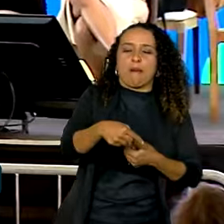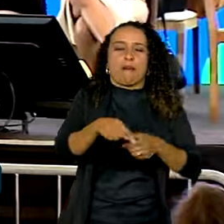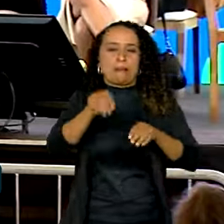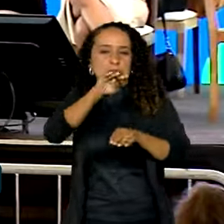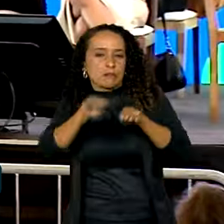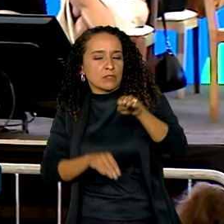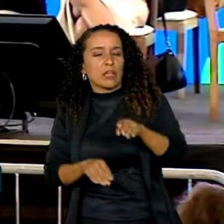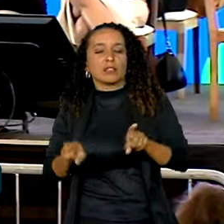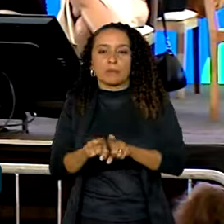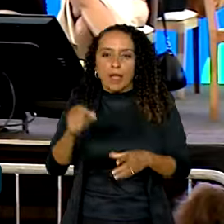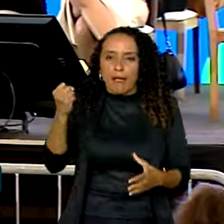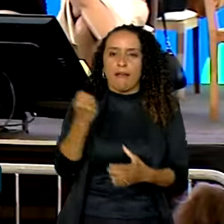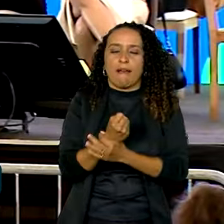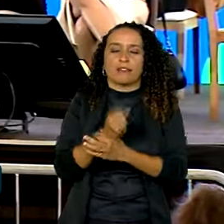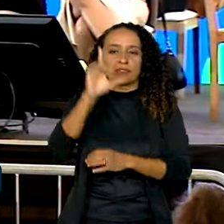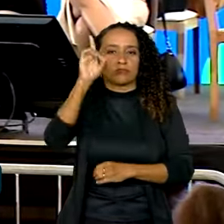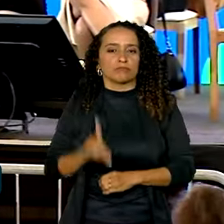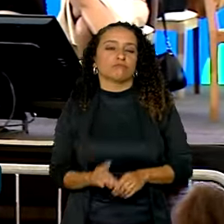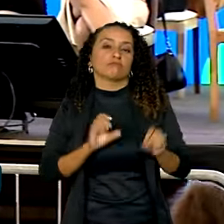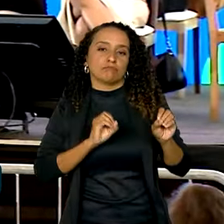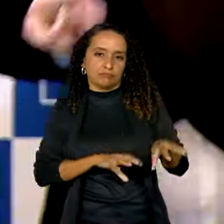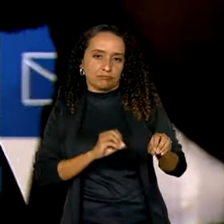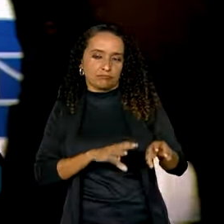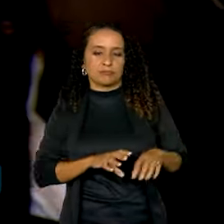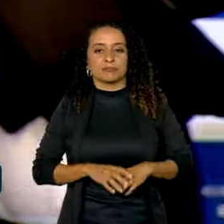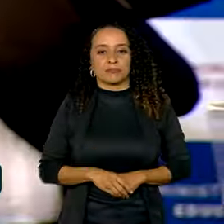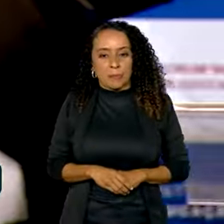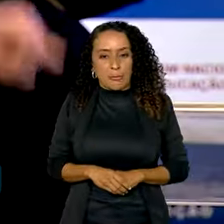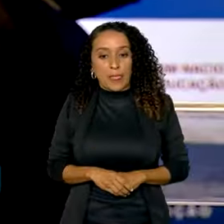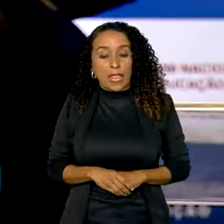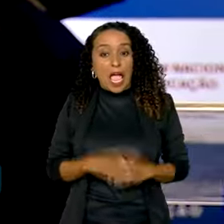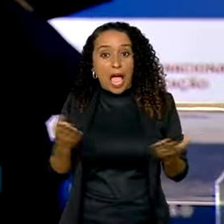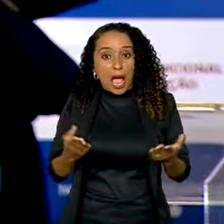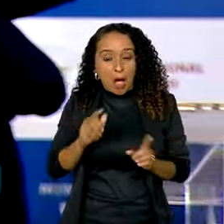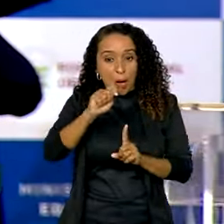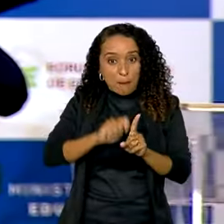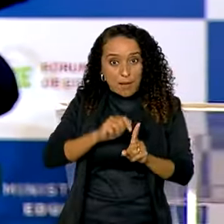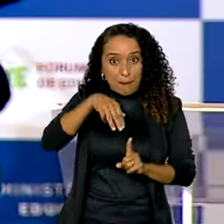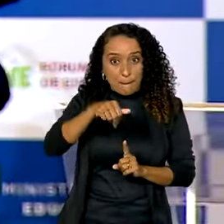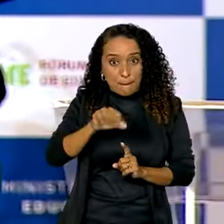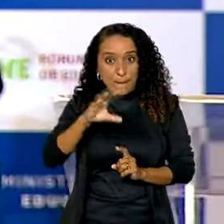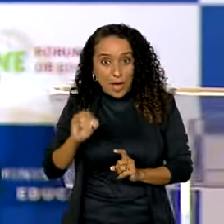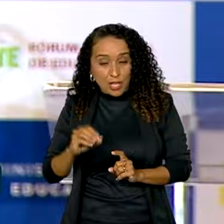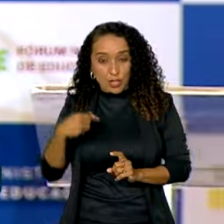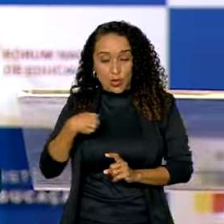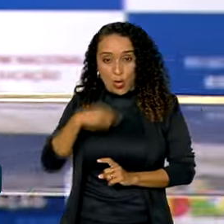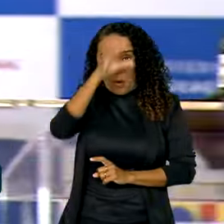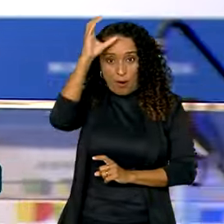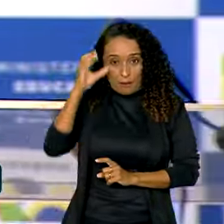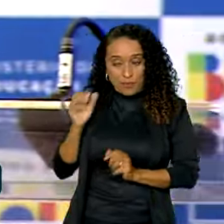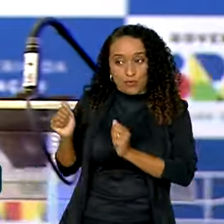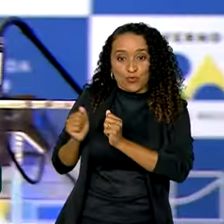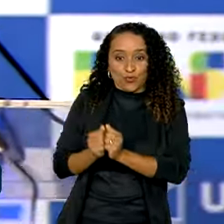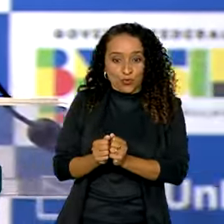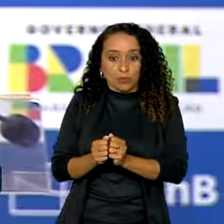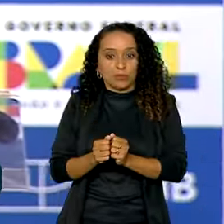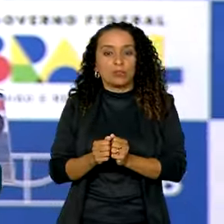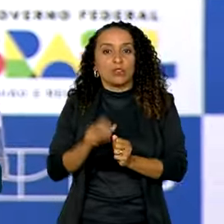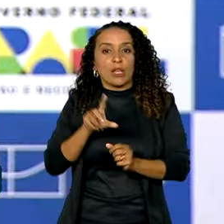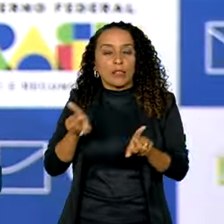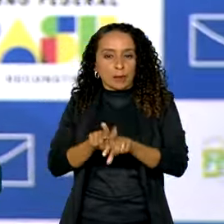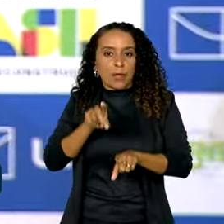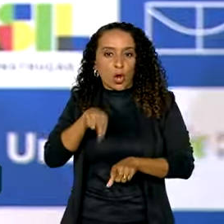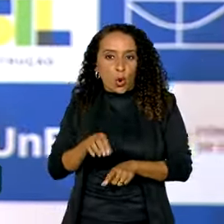e garantir direitos educacionais. Agora em março, Camila e eu, e certamente a UNI estará